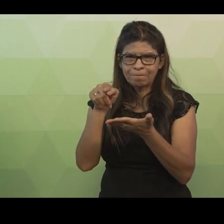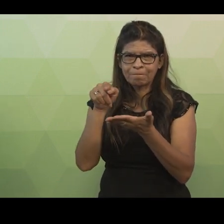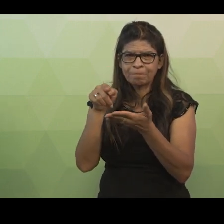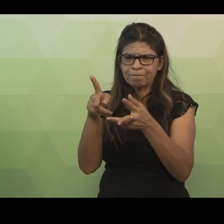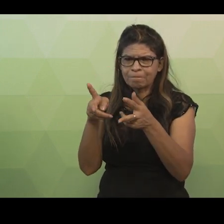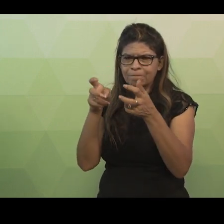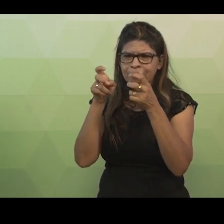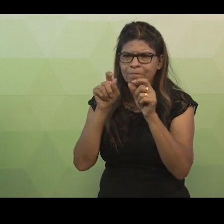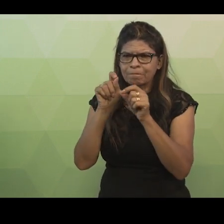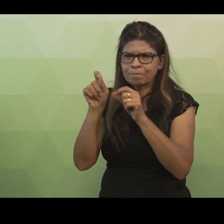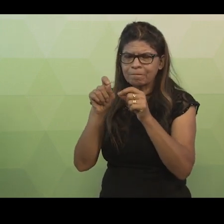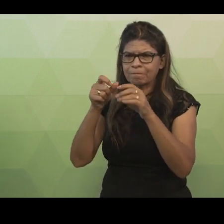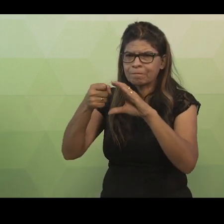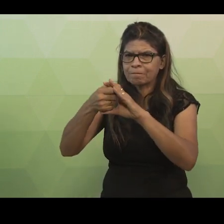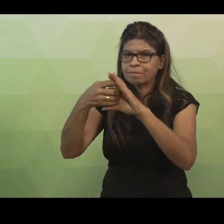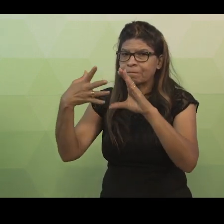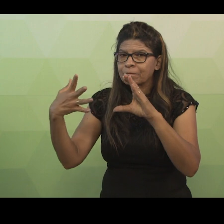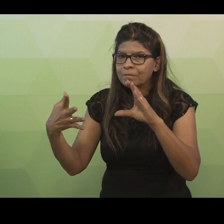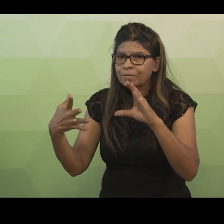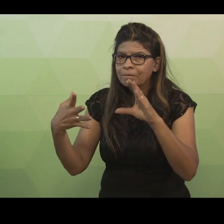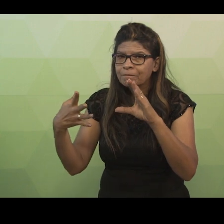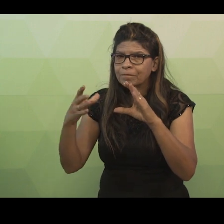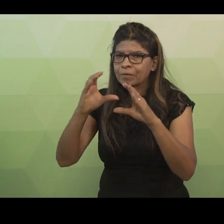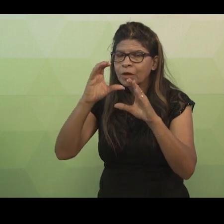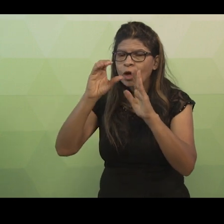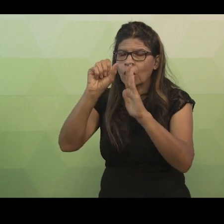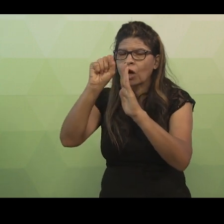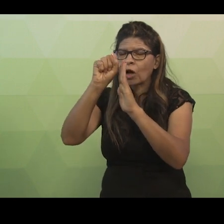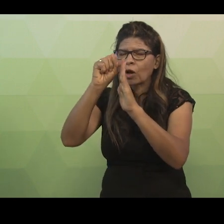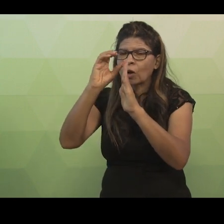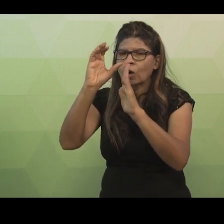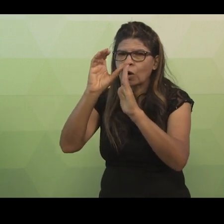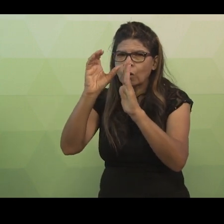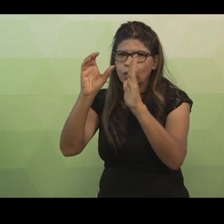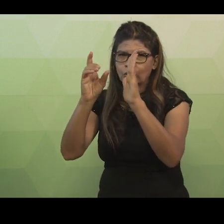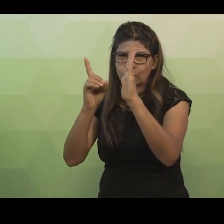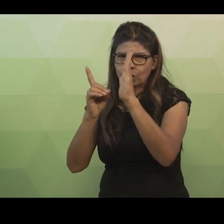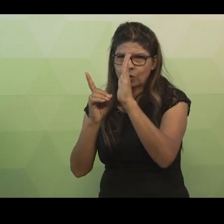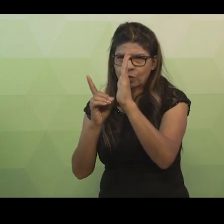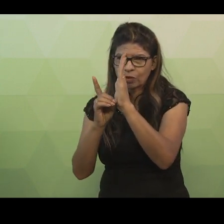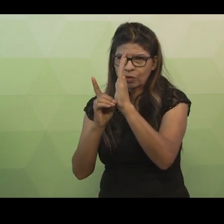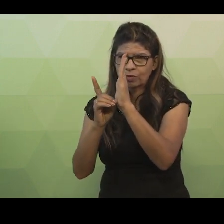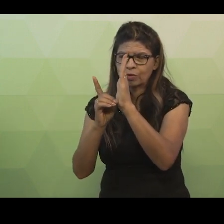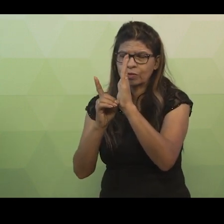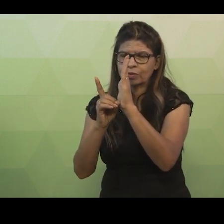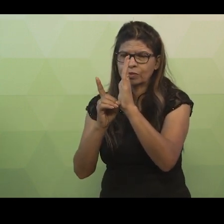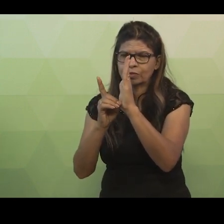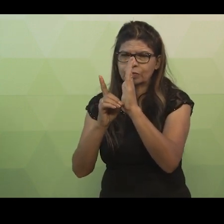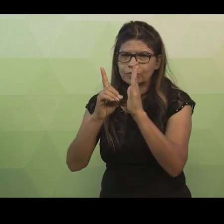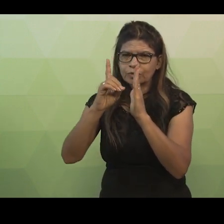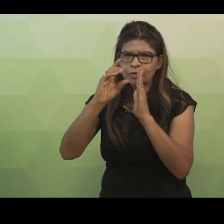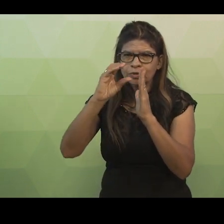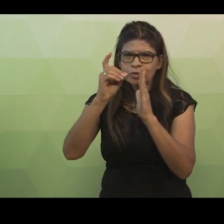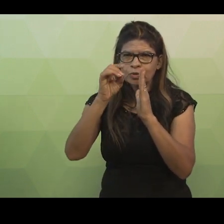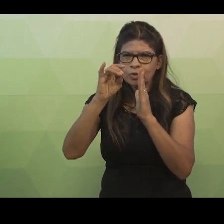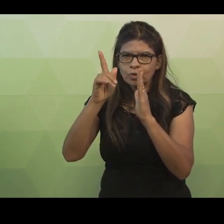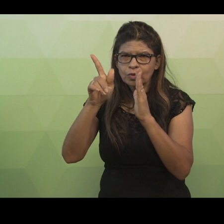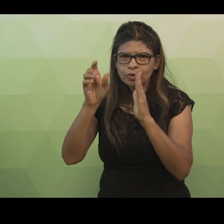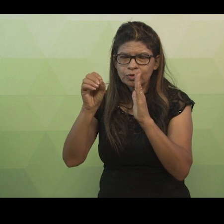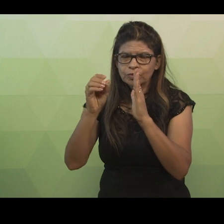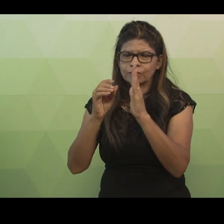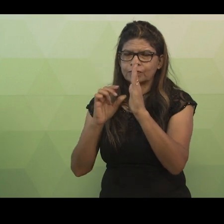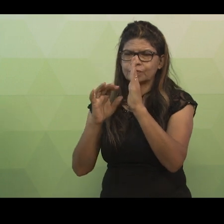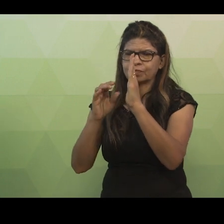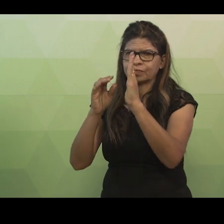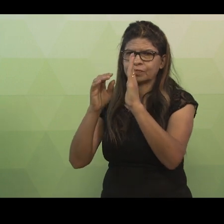seguintes atributos. Código do livro, que também deverá ser único para cada livro cadastrado no sistema, não